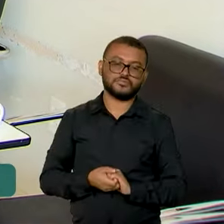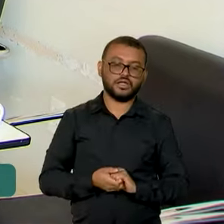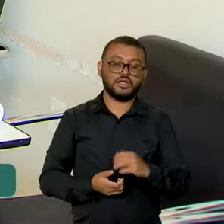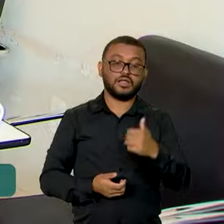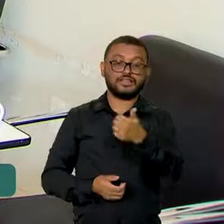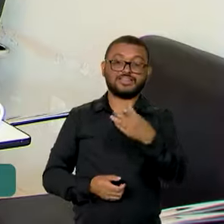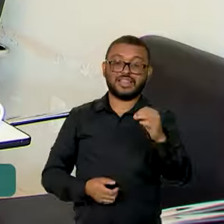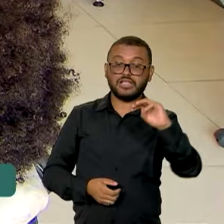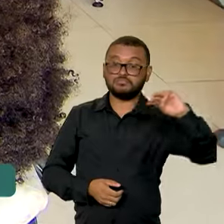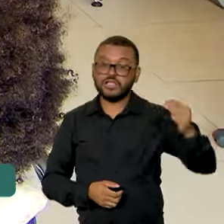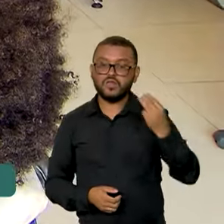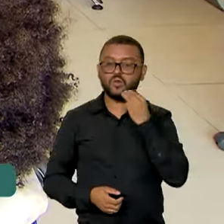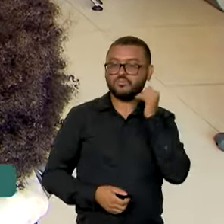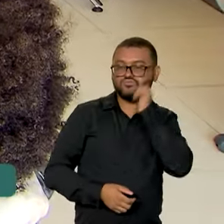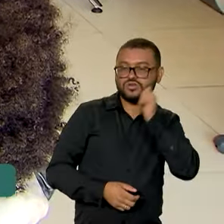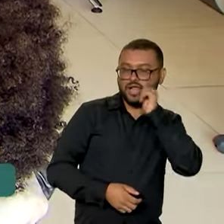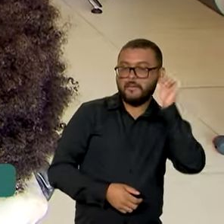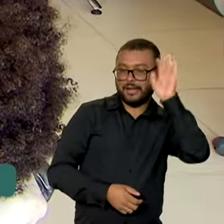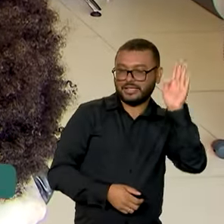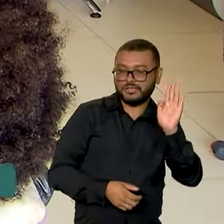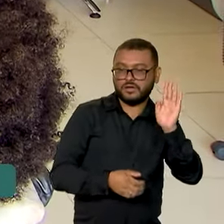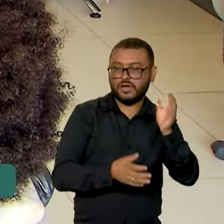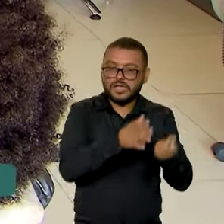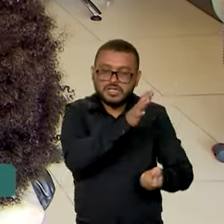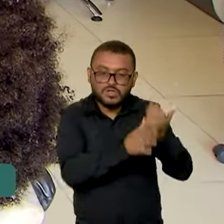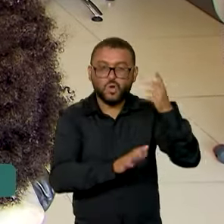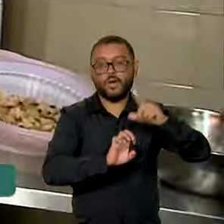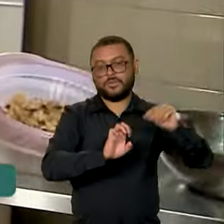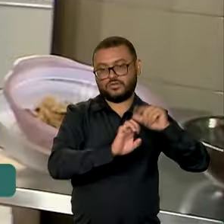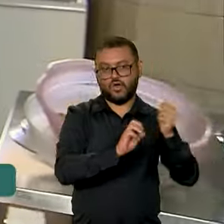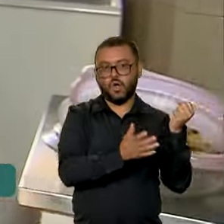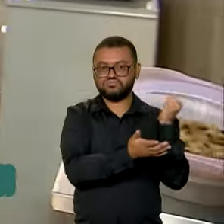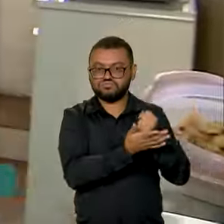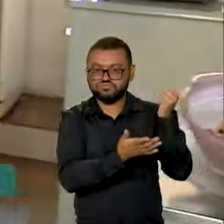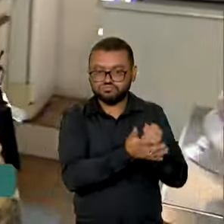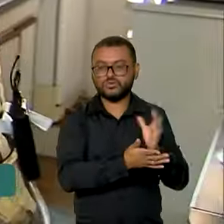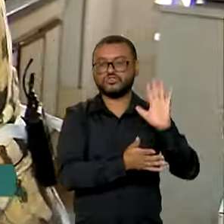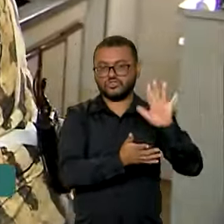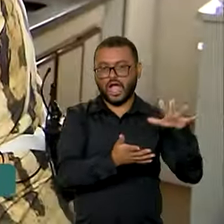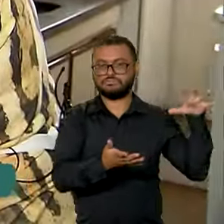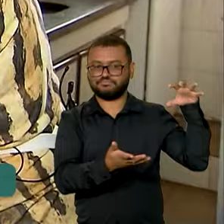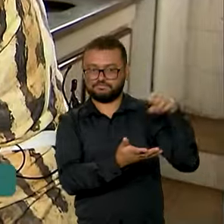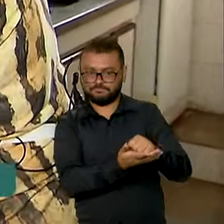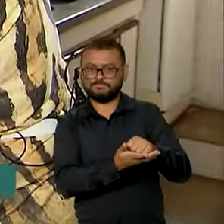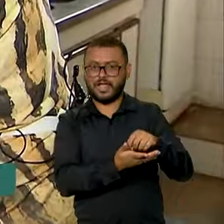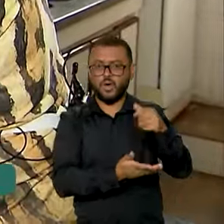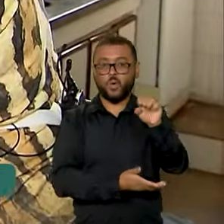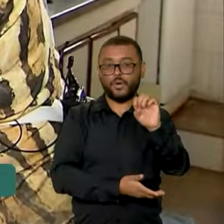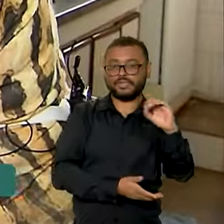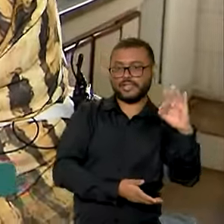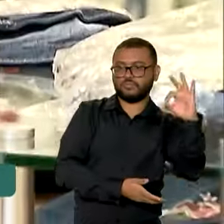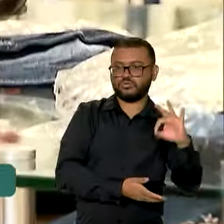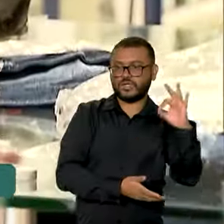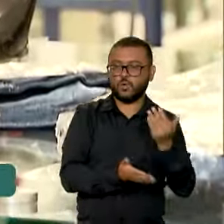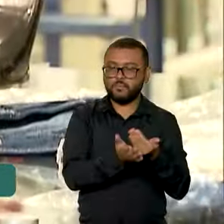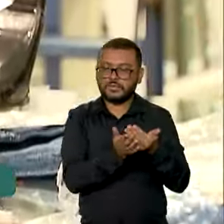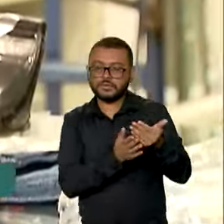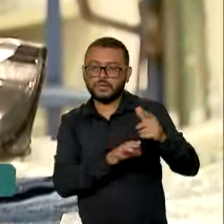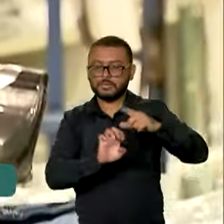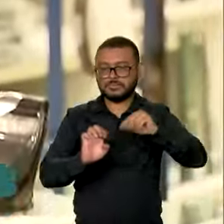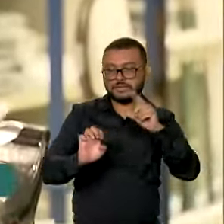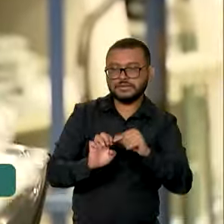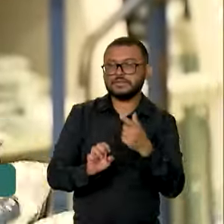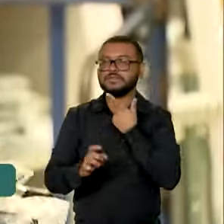de brasileiras já estão formalizadas como empreendedoras. 80% delas afirmam ter começado a empreender